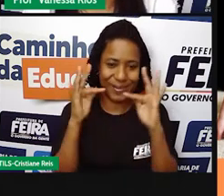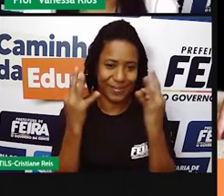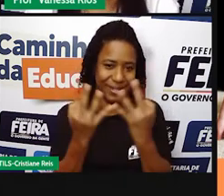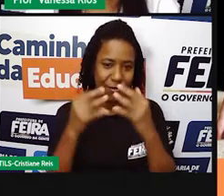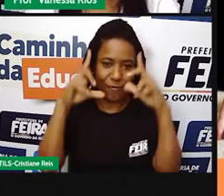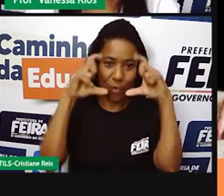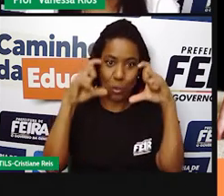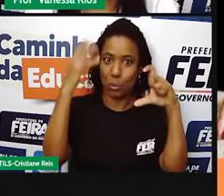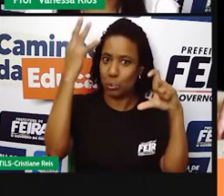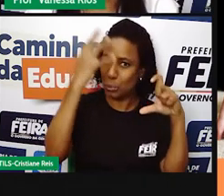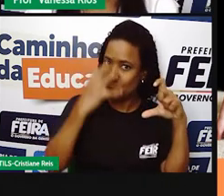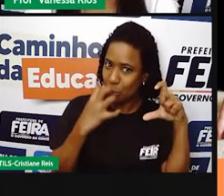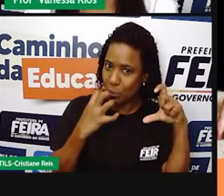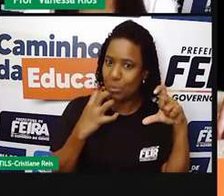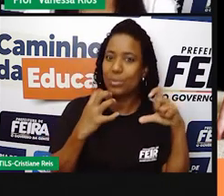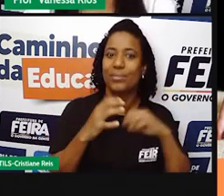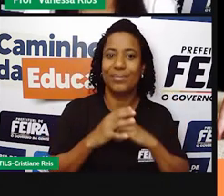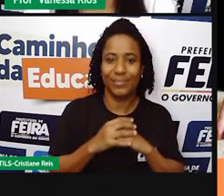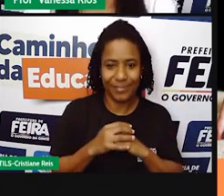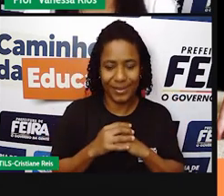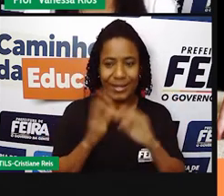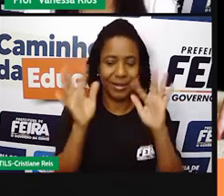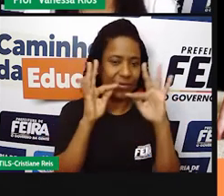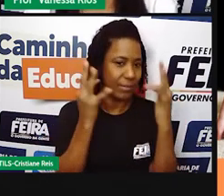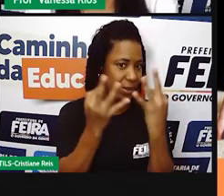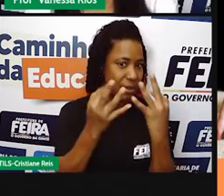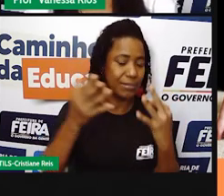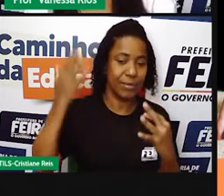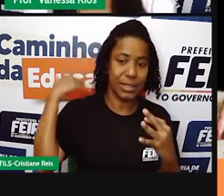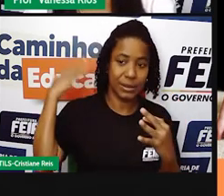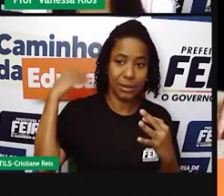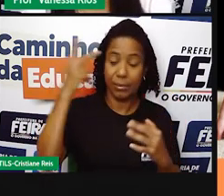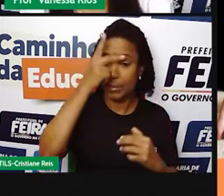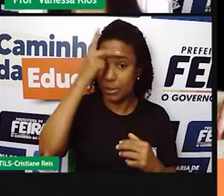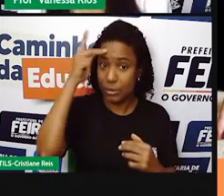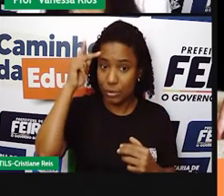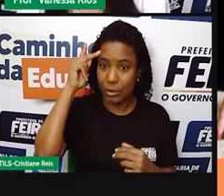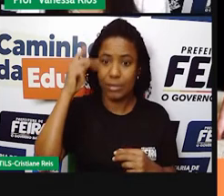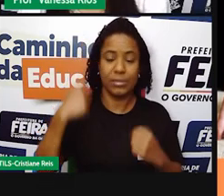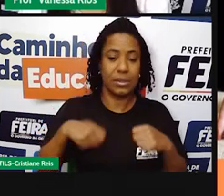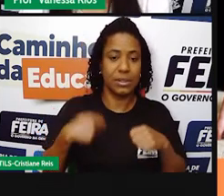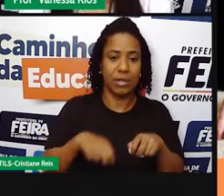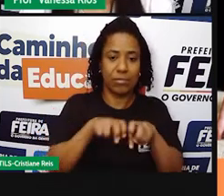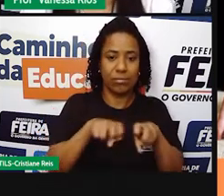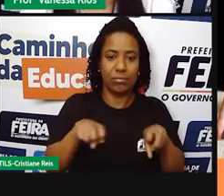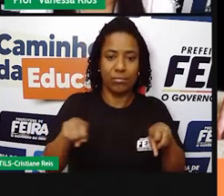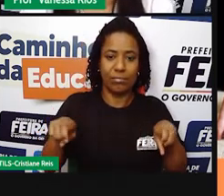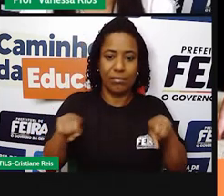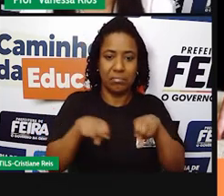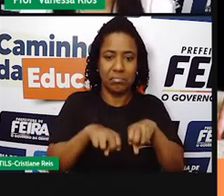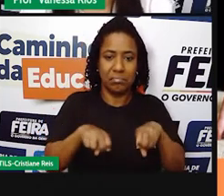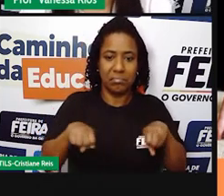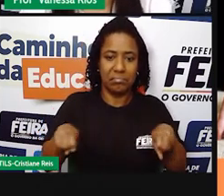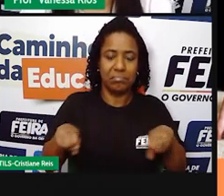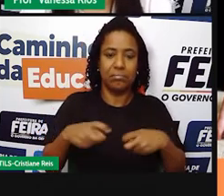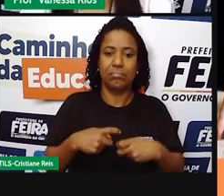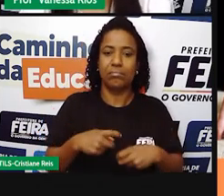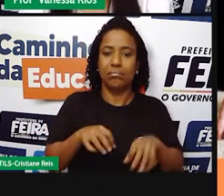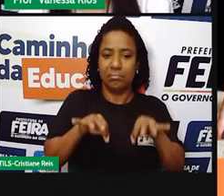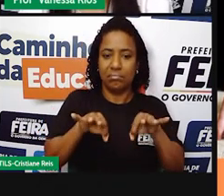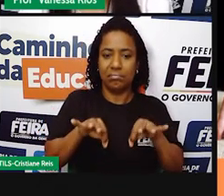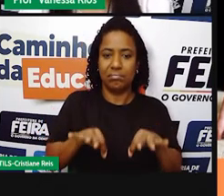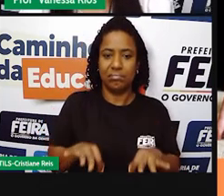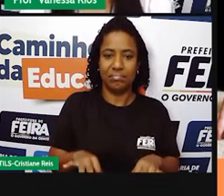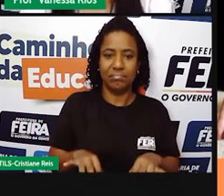forma de organização familiar fazia, né? Com que as pessoas se organizassem desse jeito. E aí, quando a gente pensa aí que,